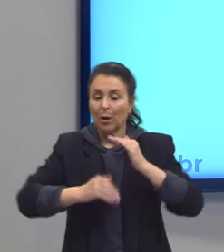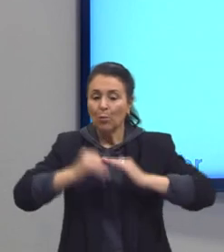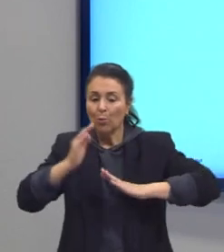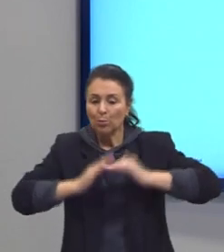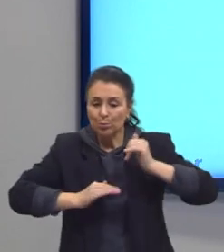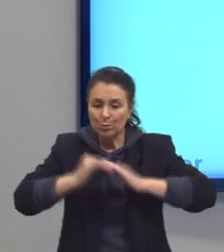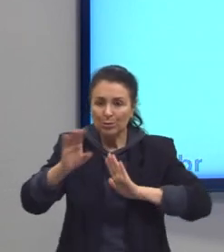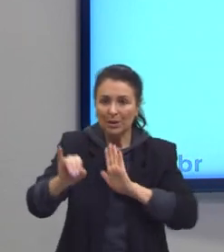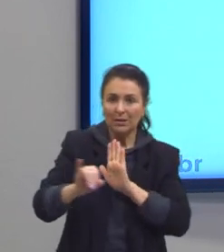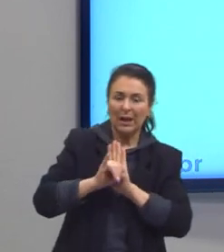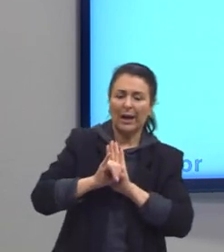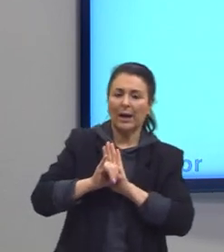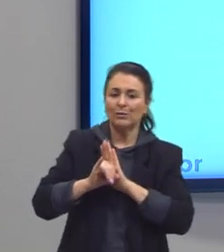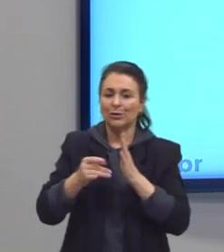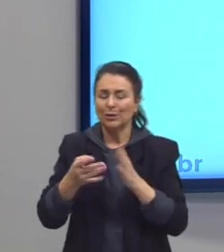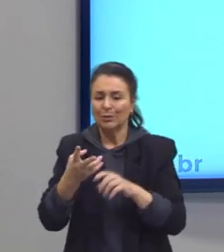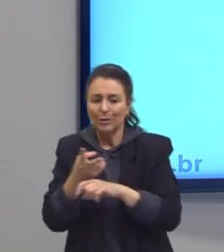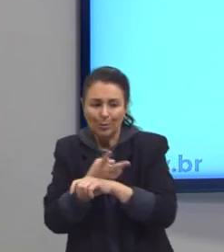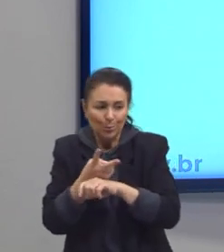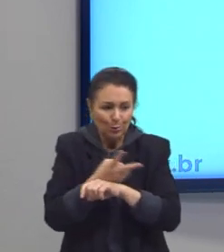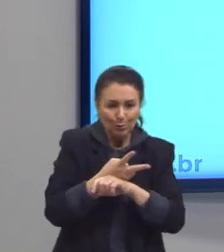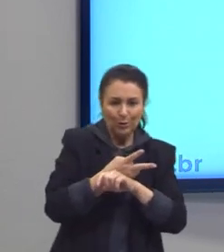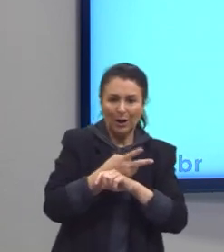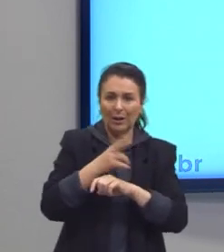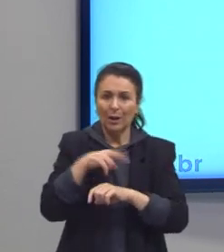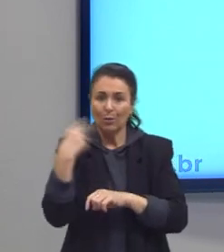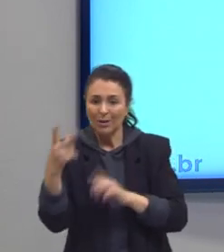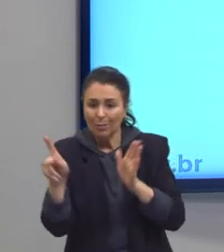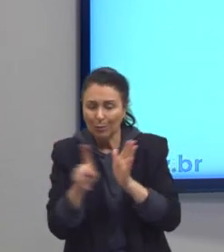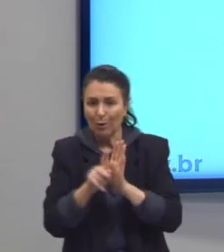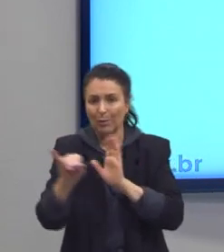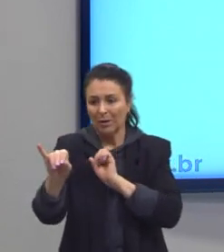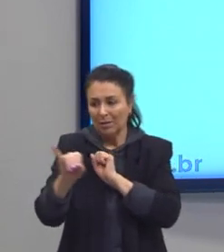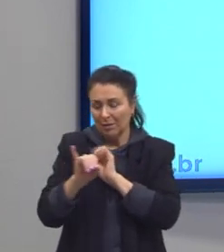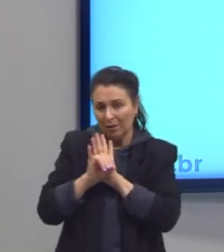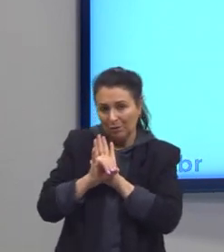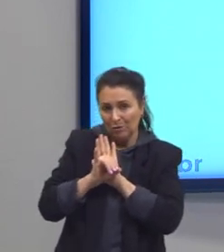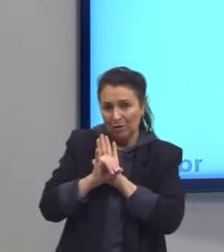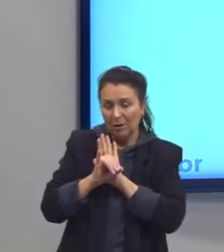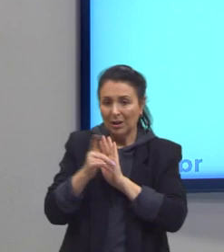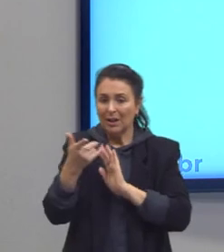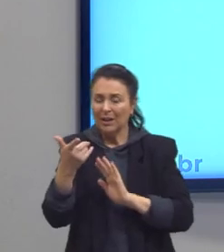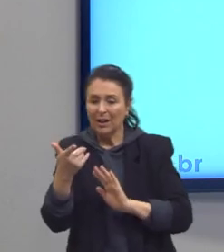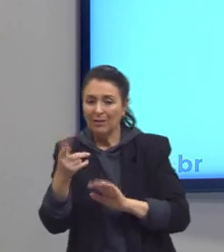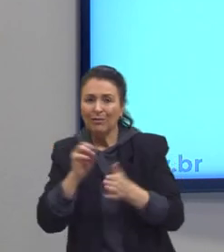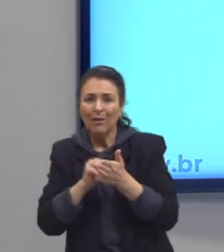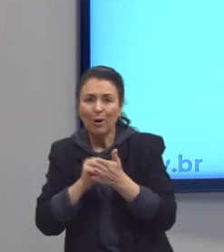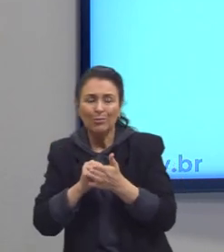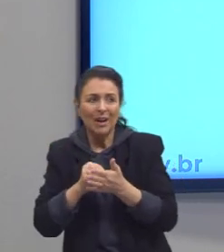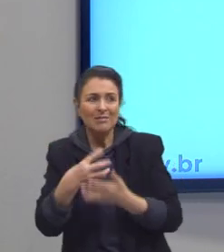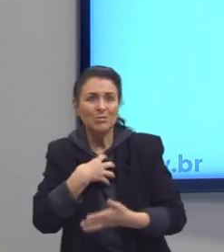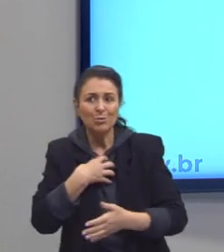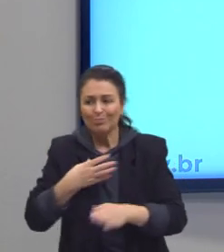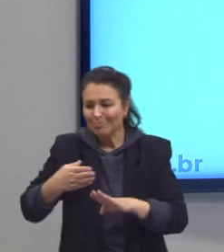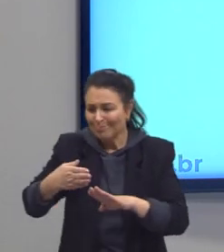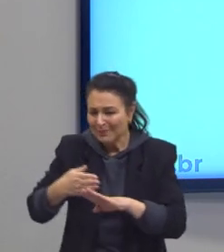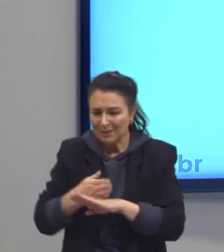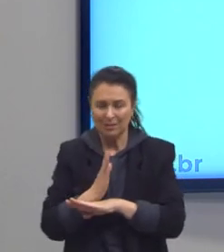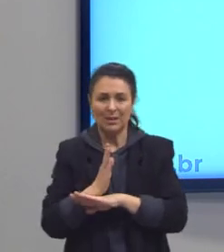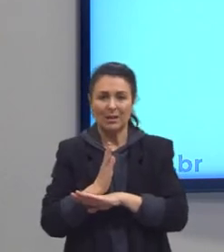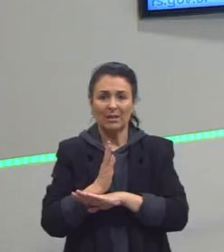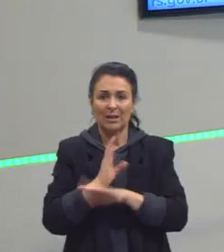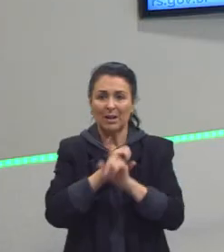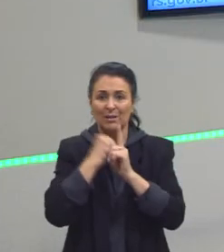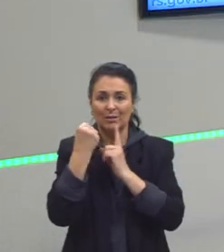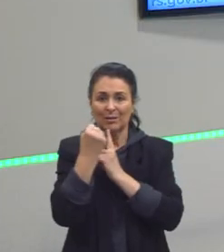de busca da nossa identidade, pouco tem de pertencimento. Como eu citei antes, alguns países europeus, as